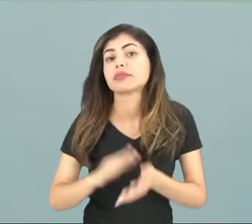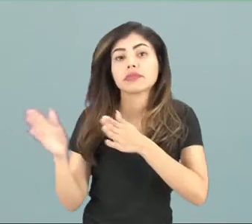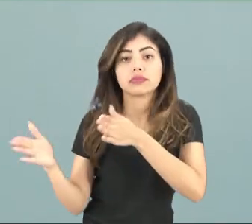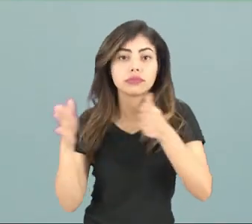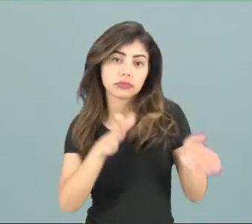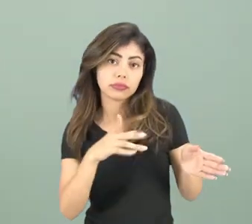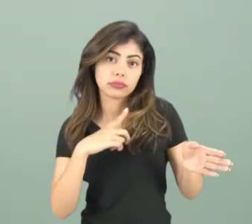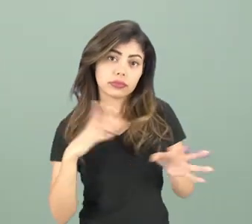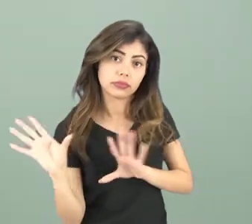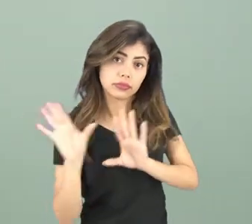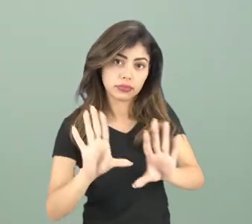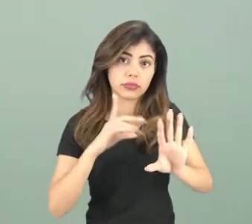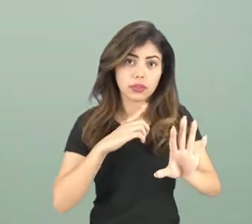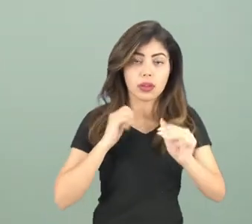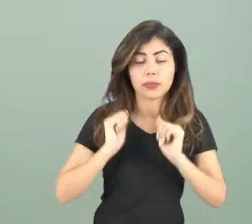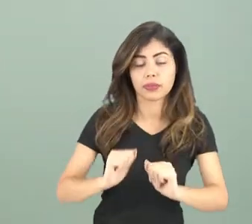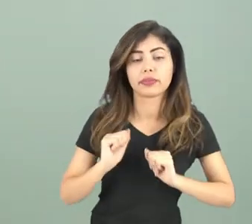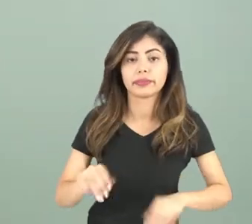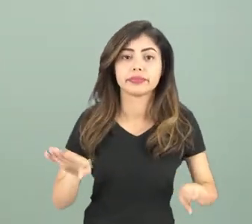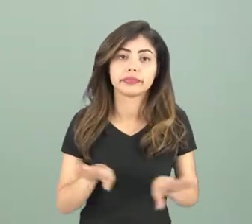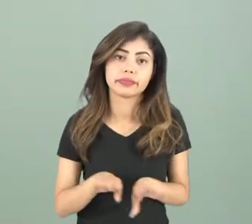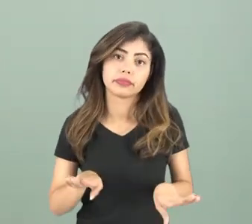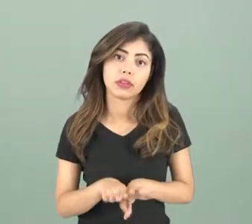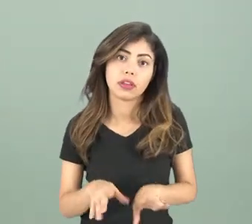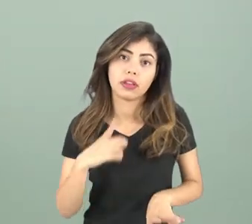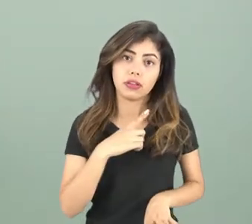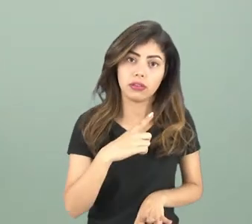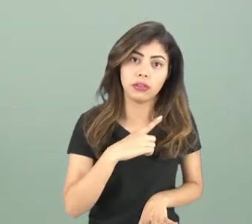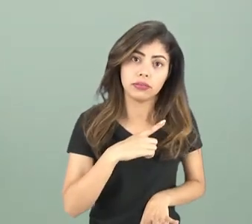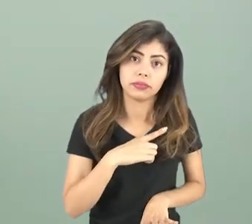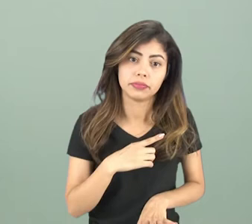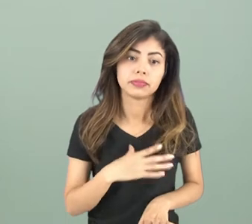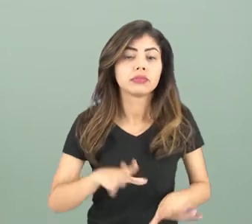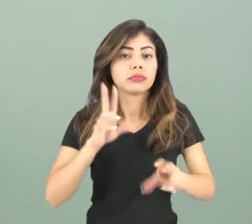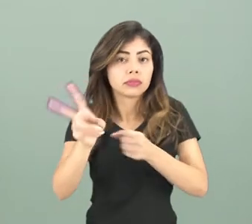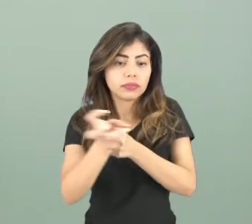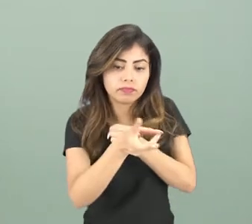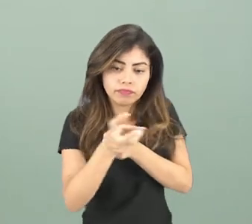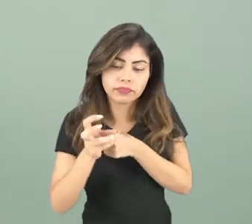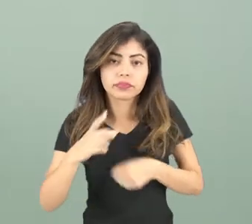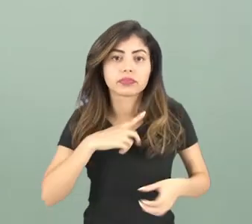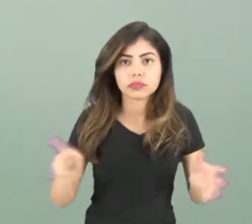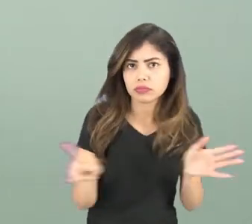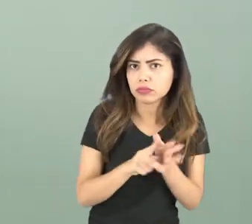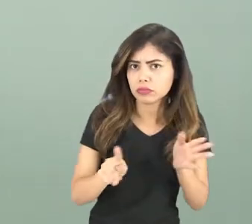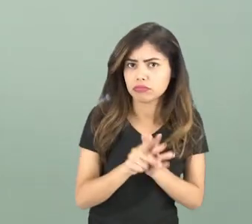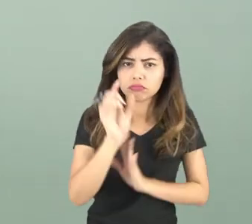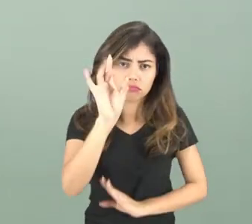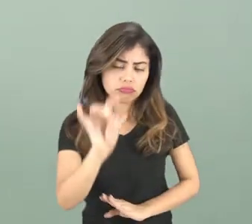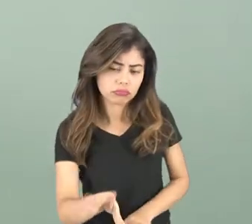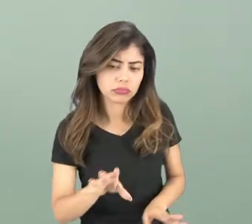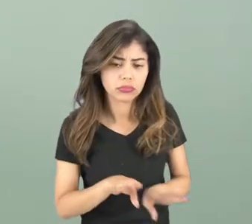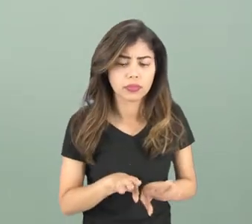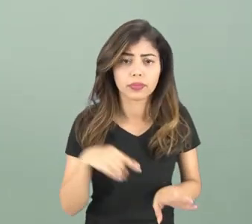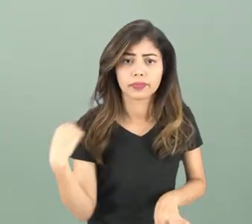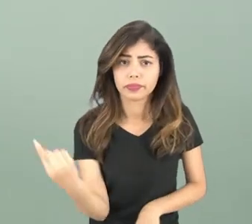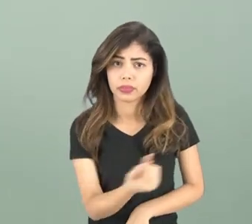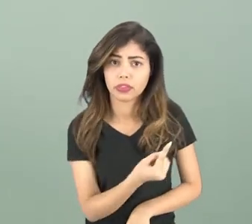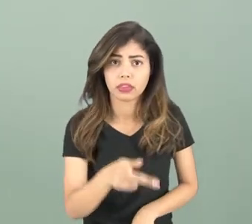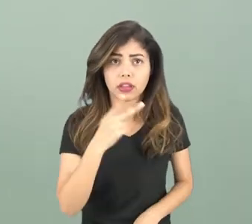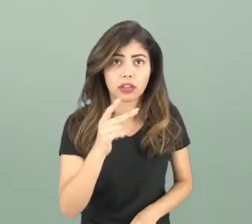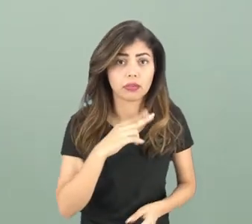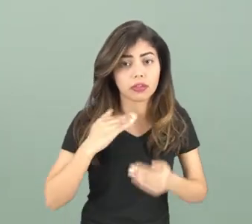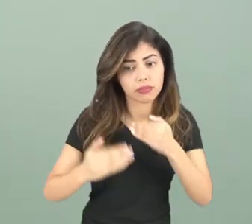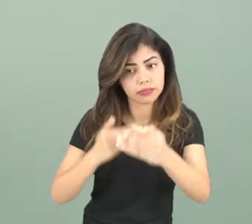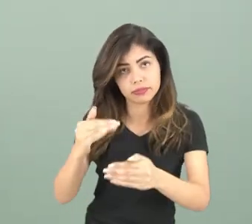detectou que a Terra também possuía campos magnéticos e os imãs eles tinham algumas propriedades. Essas propriedades nós iremos